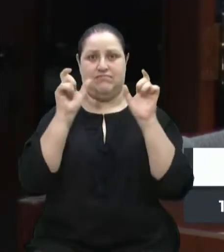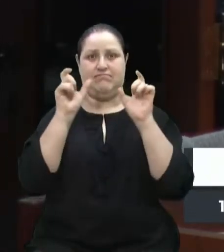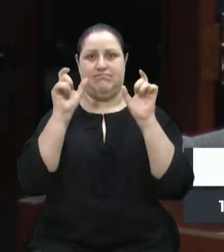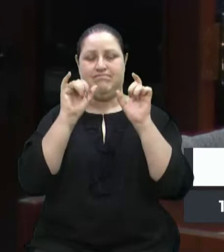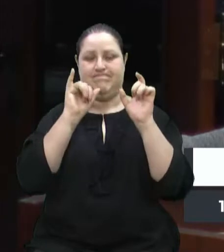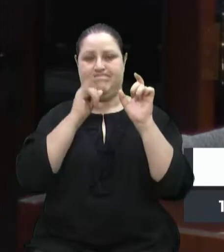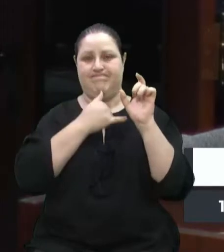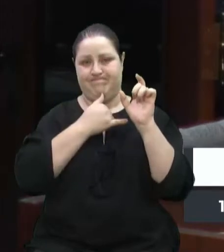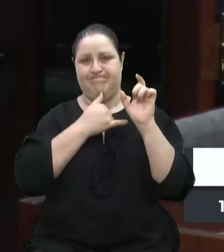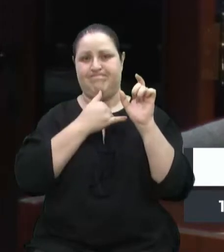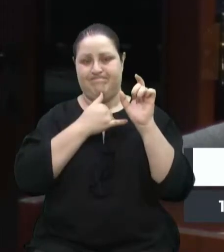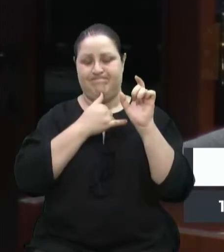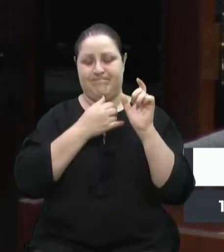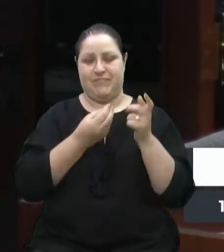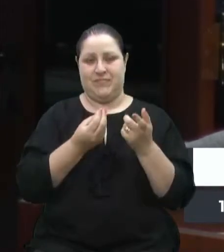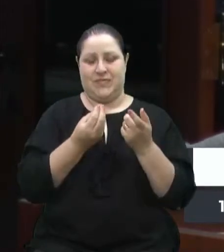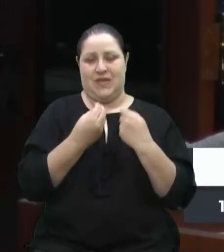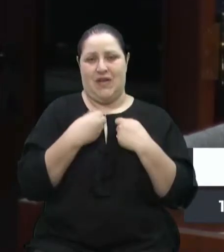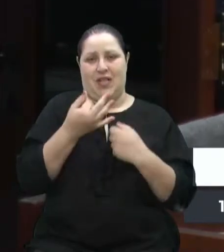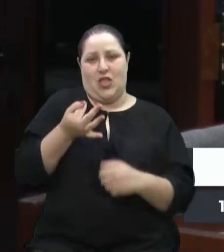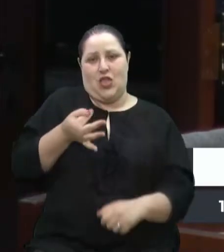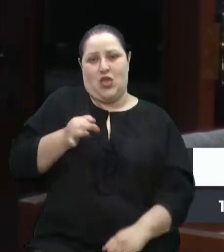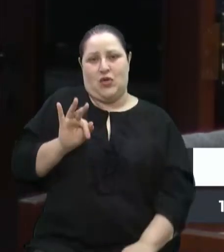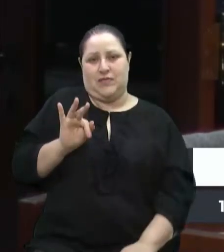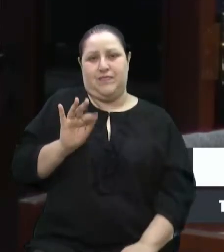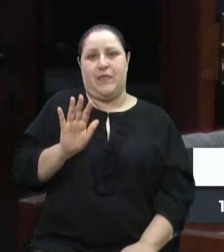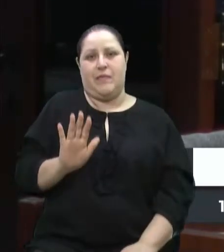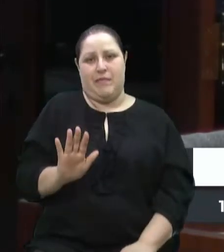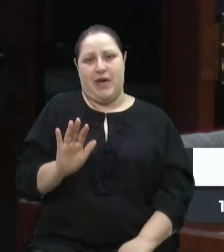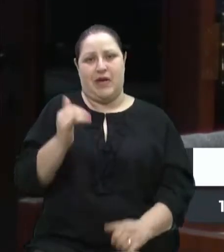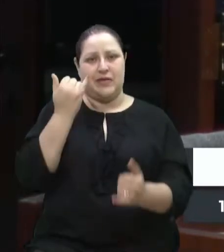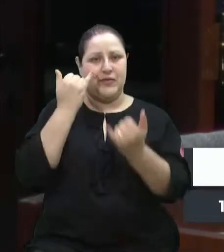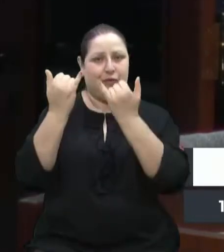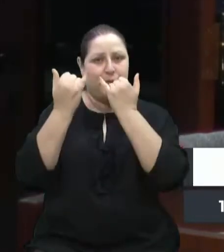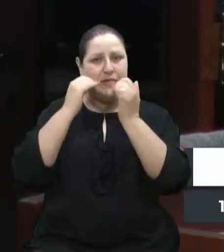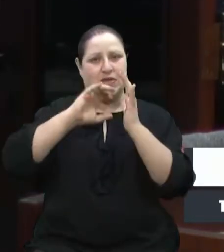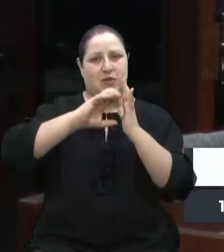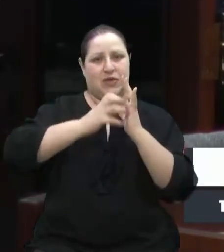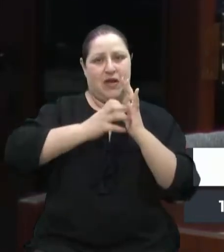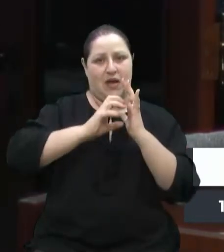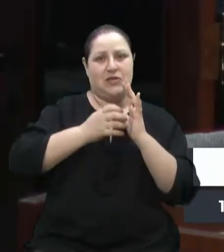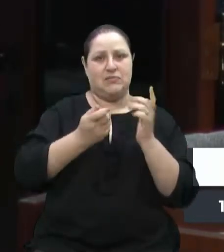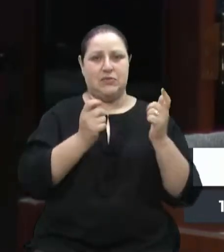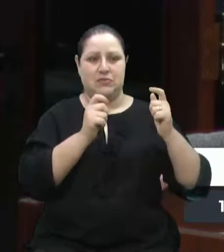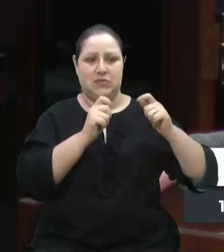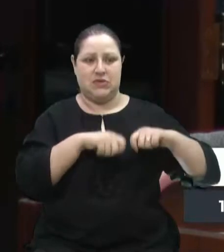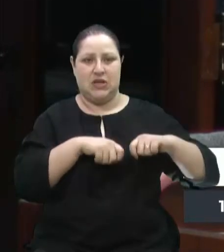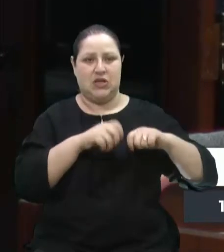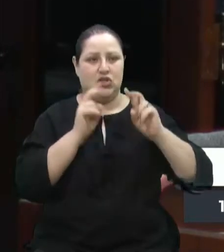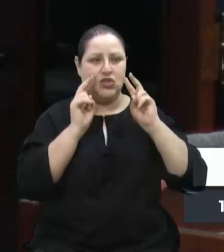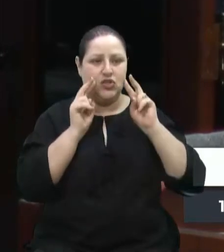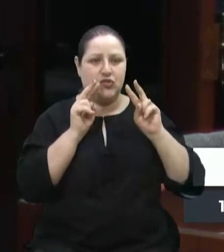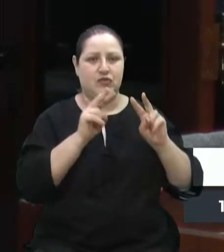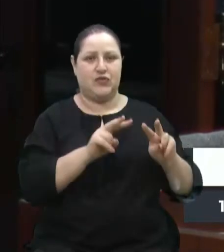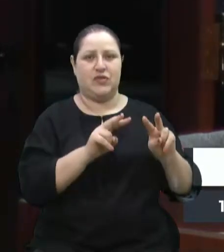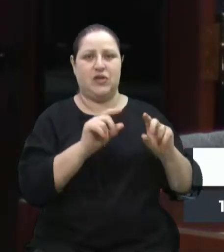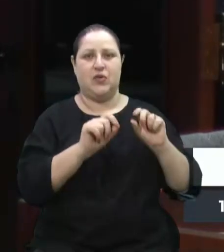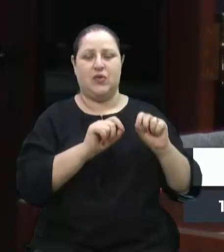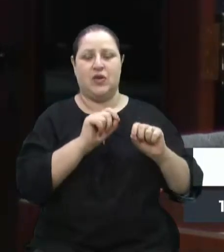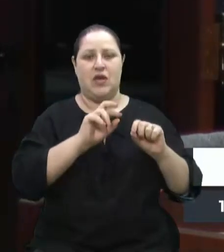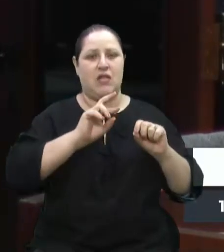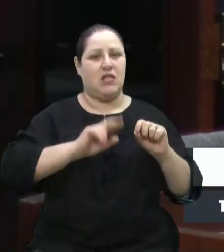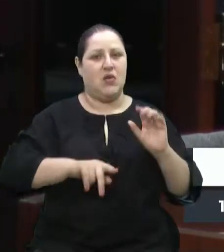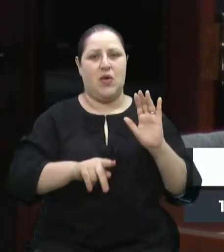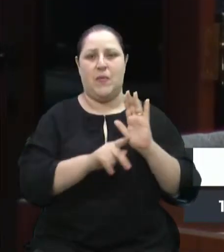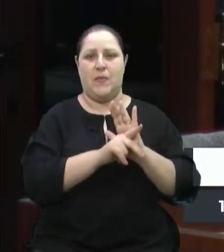tristes e eles machucam. Mas eles são o que nos possibilita enxergar que não é uma questão ideológica.